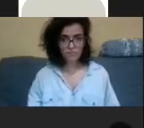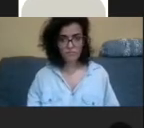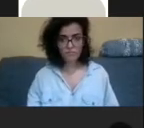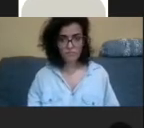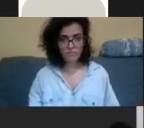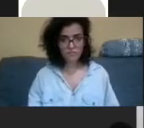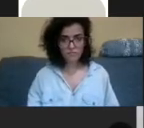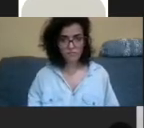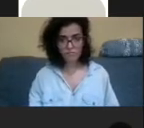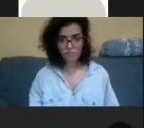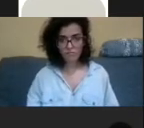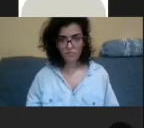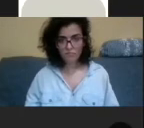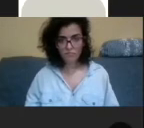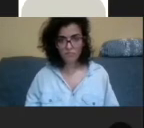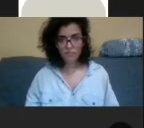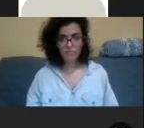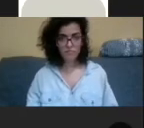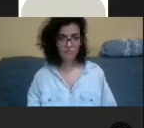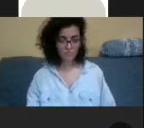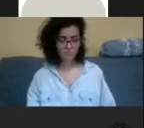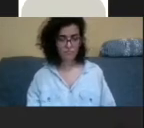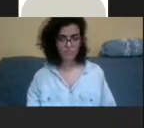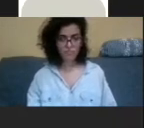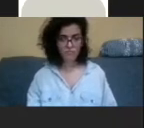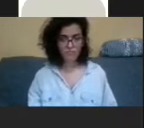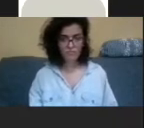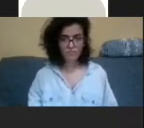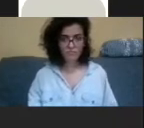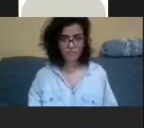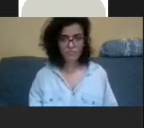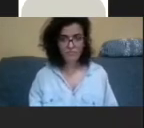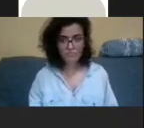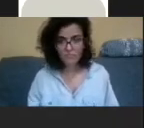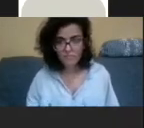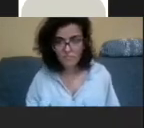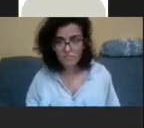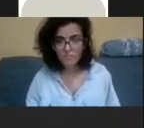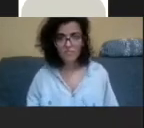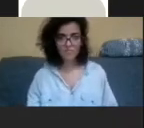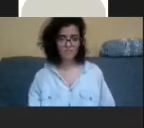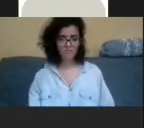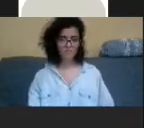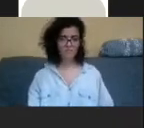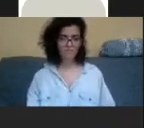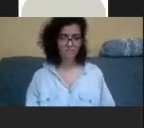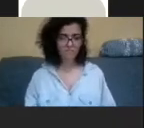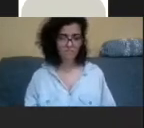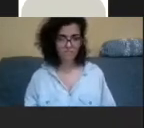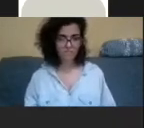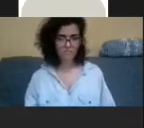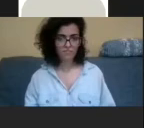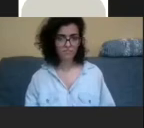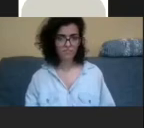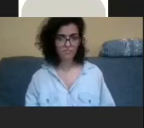E a gente tem... Então, vou continuar, já que ninguém falou nada, eu não estou conseguindo ver o bate-papo porque eu estou com a tela compartilhada aberta. Não, não aconteceu